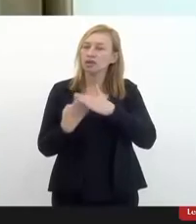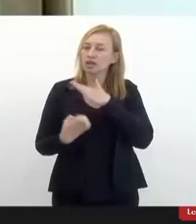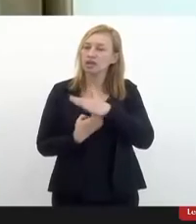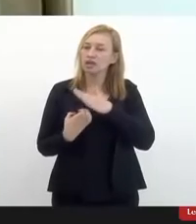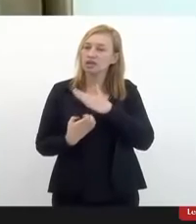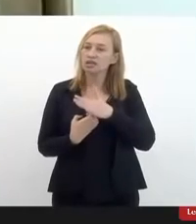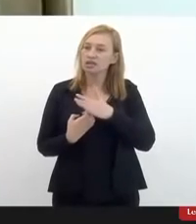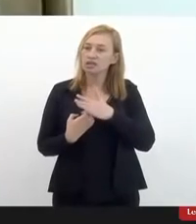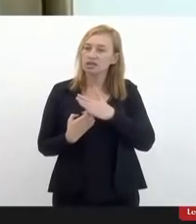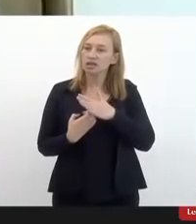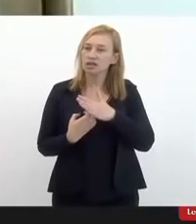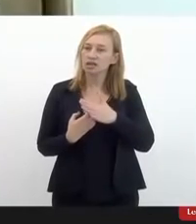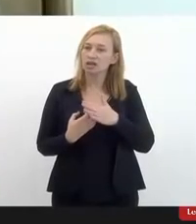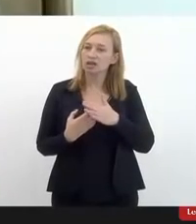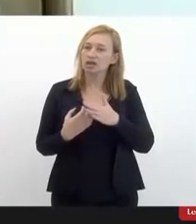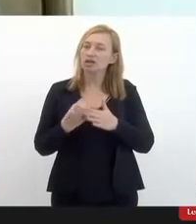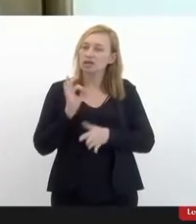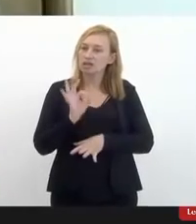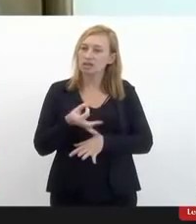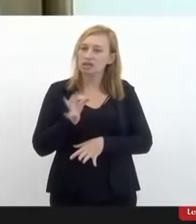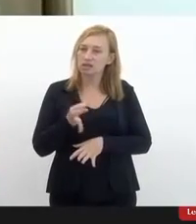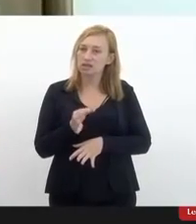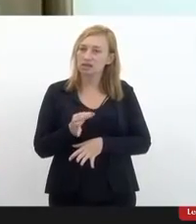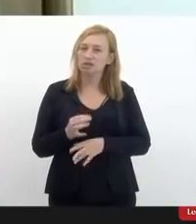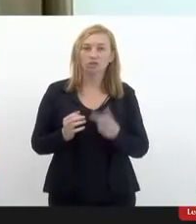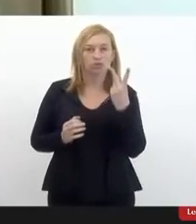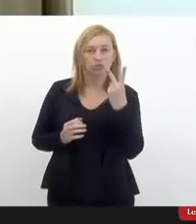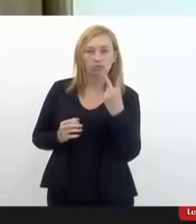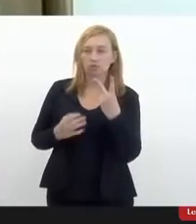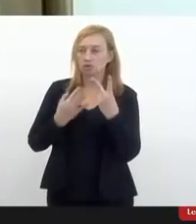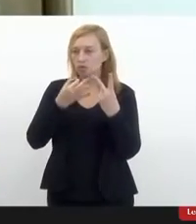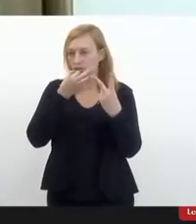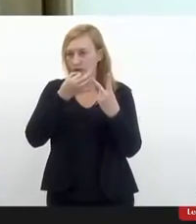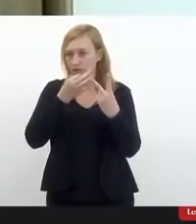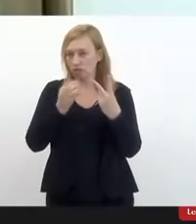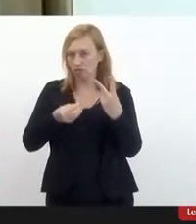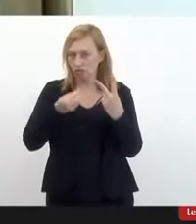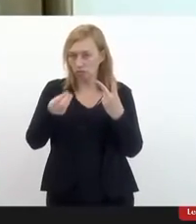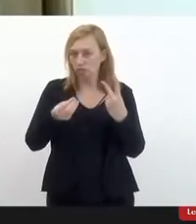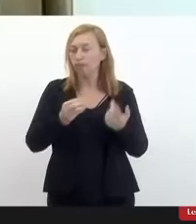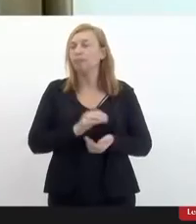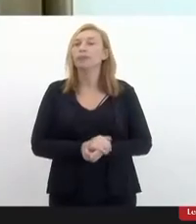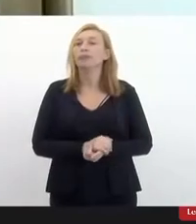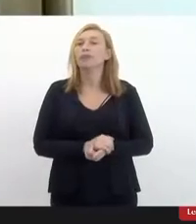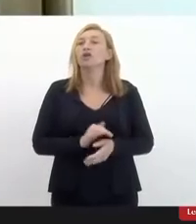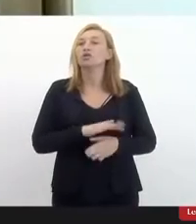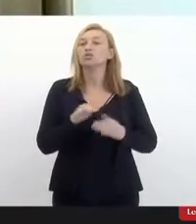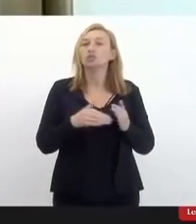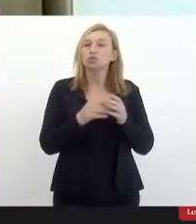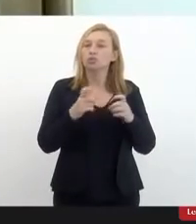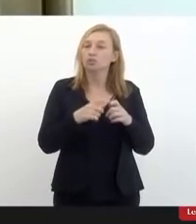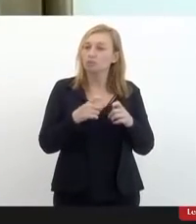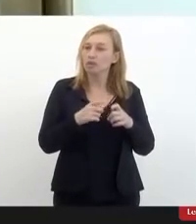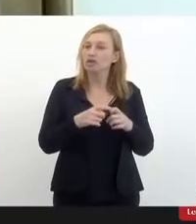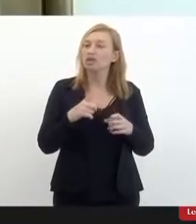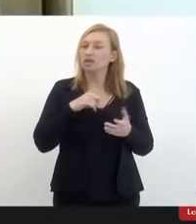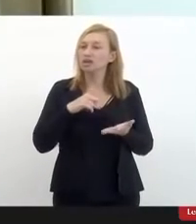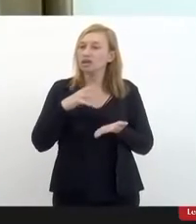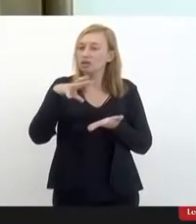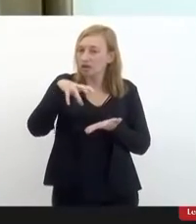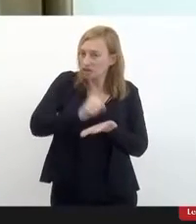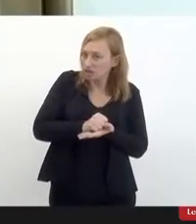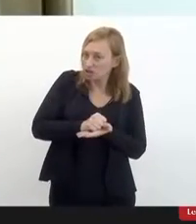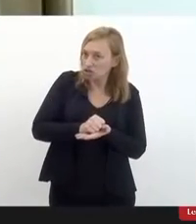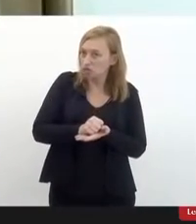laudo de forma inquestionável, são duas sugestões que eu dou. Todo médico que tem seu registro